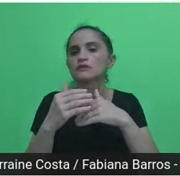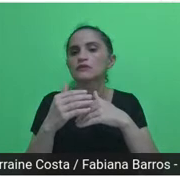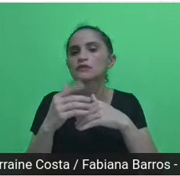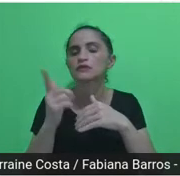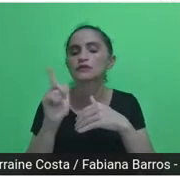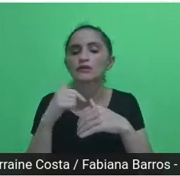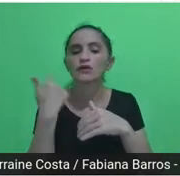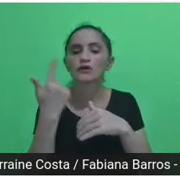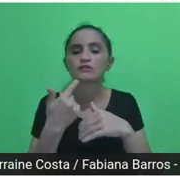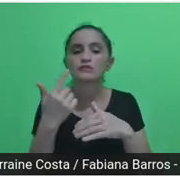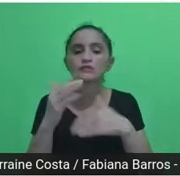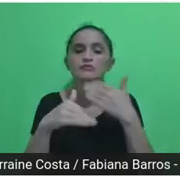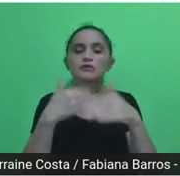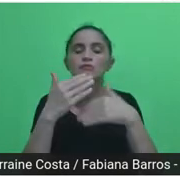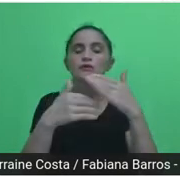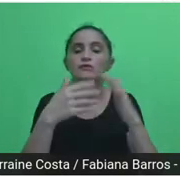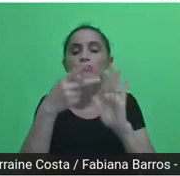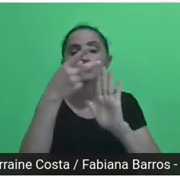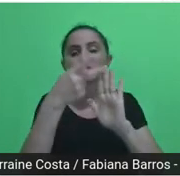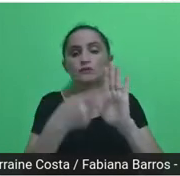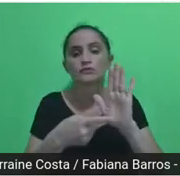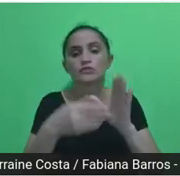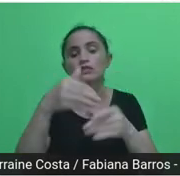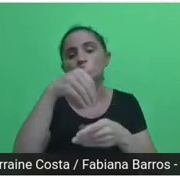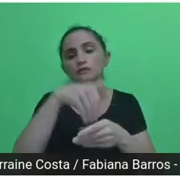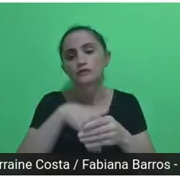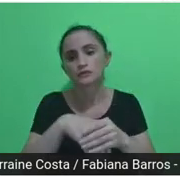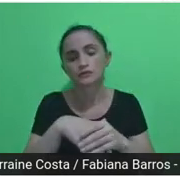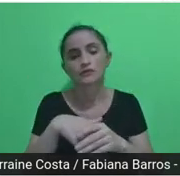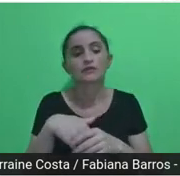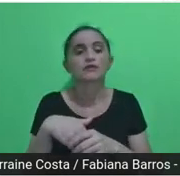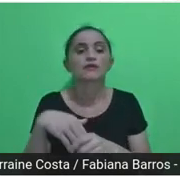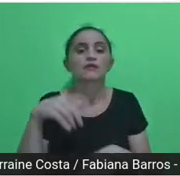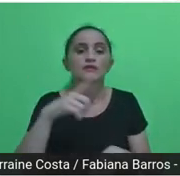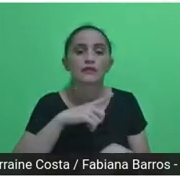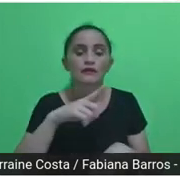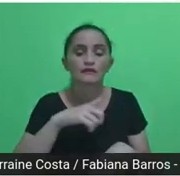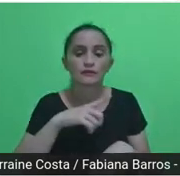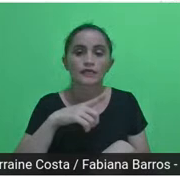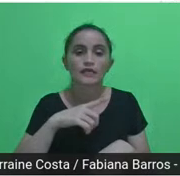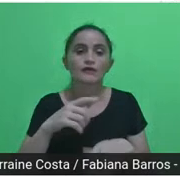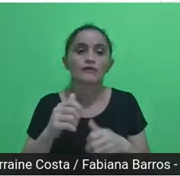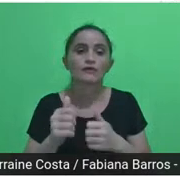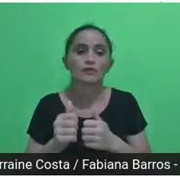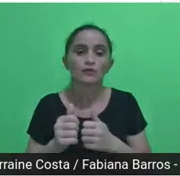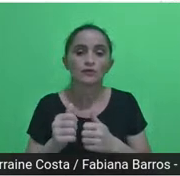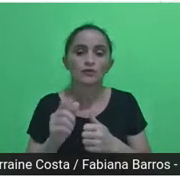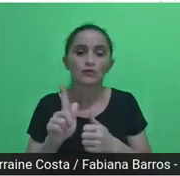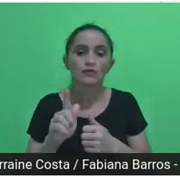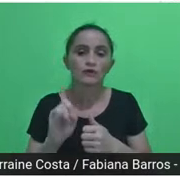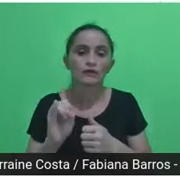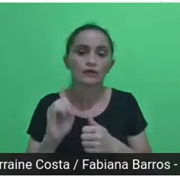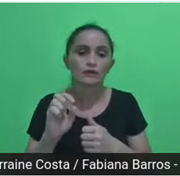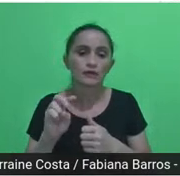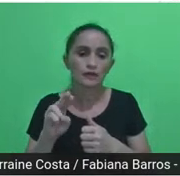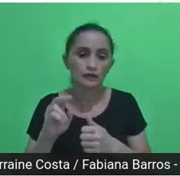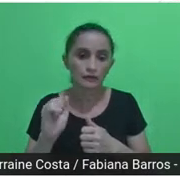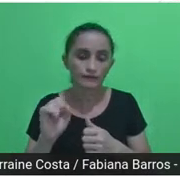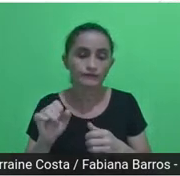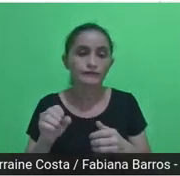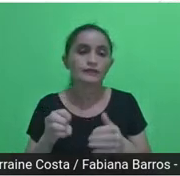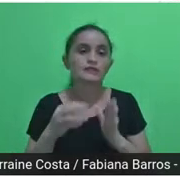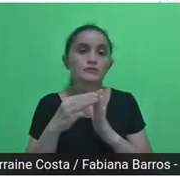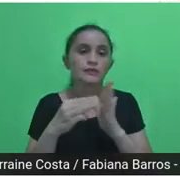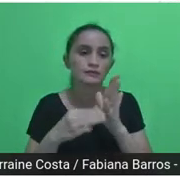de extensão e de pesquisa do trama, como, por exemplo, esse guia de consulta de metodologias participativas, que hoje estão